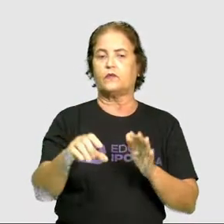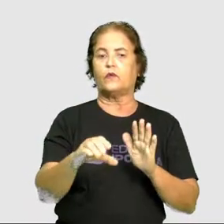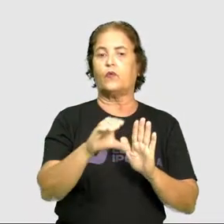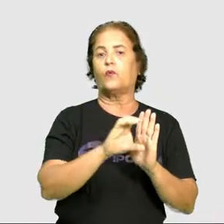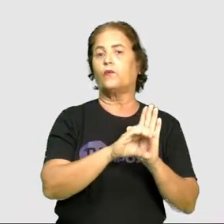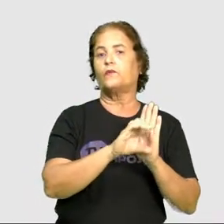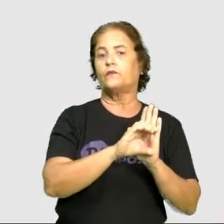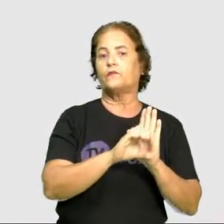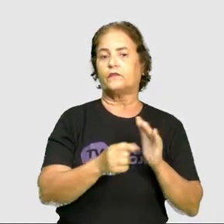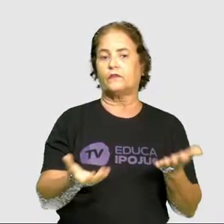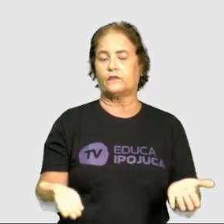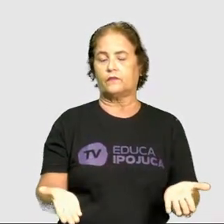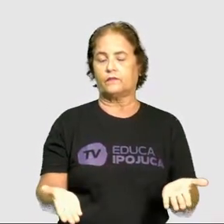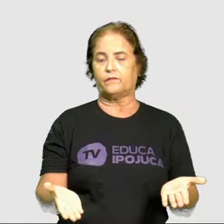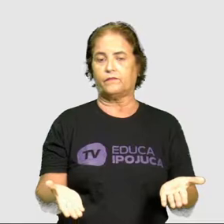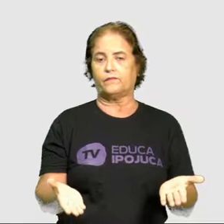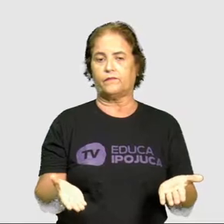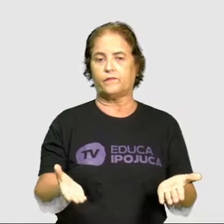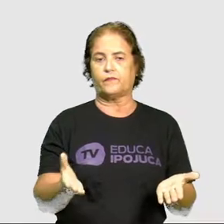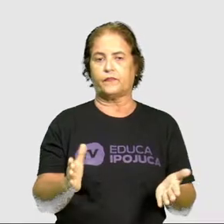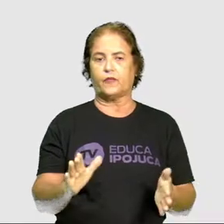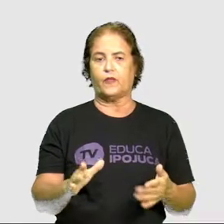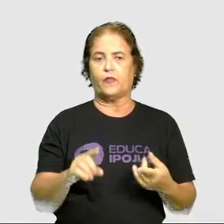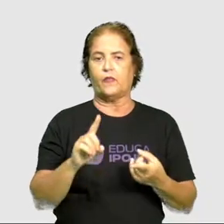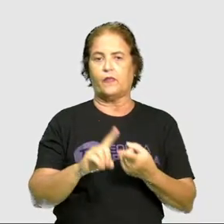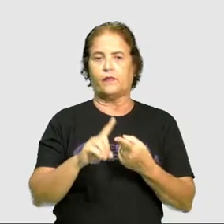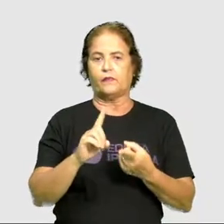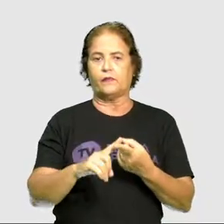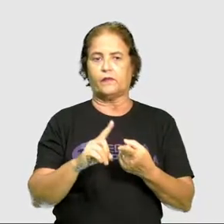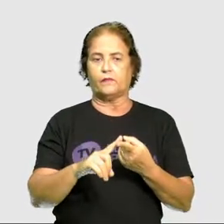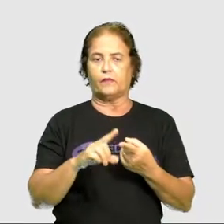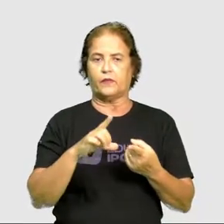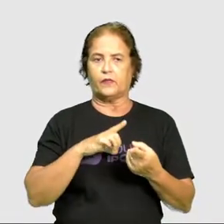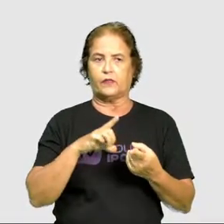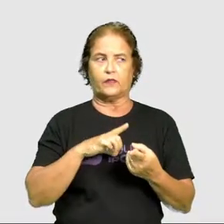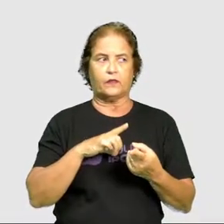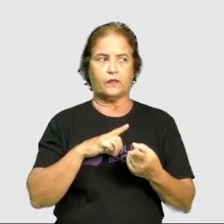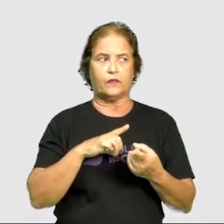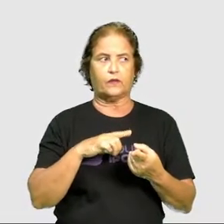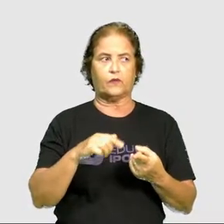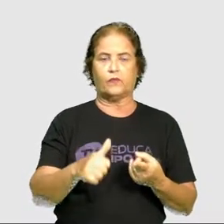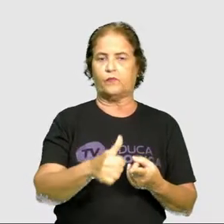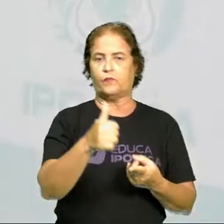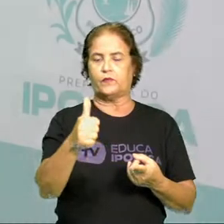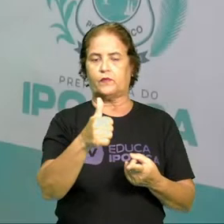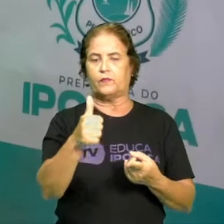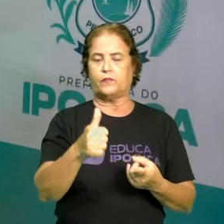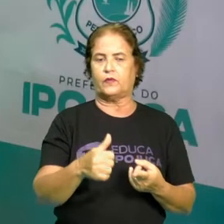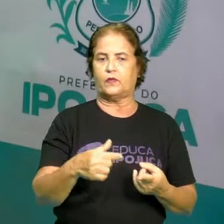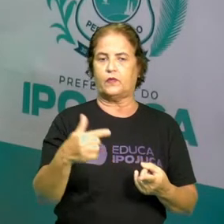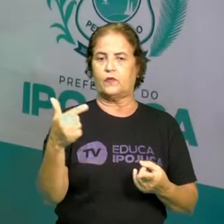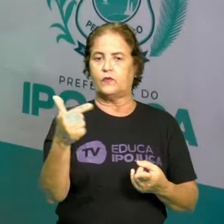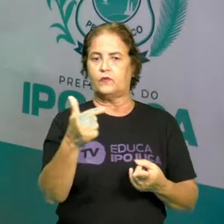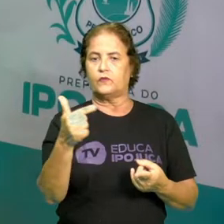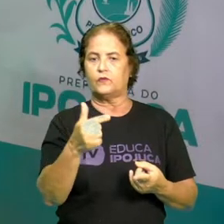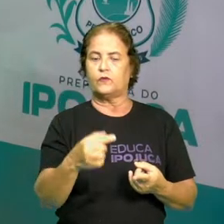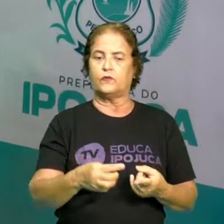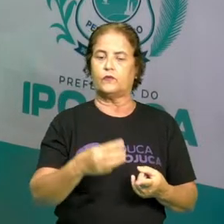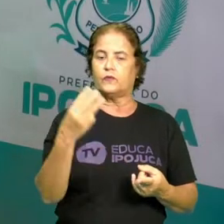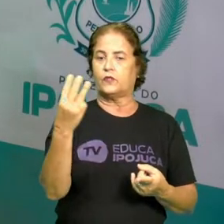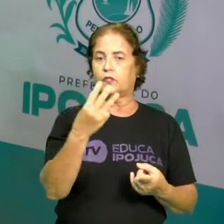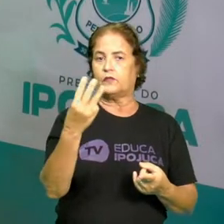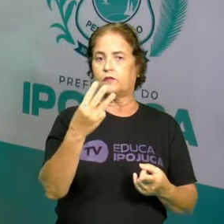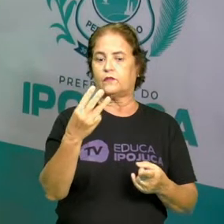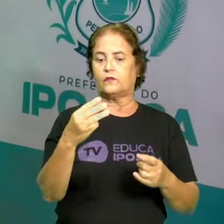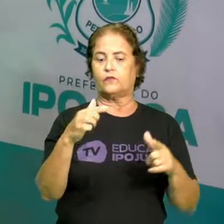Temos também aqui, a questão do primeiro, do segundo e do terceiro lugar. Então, foram